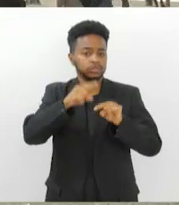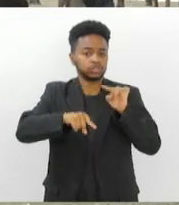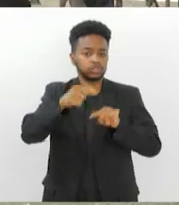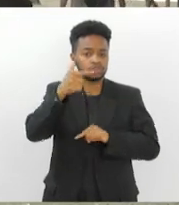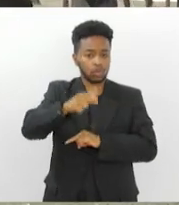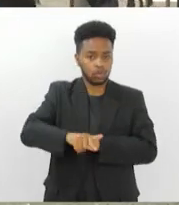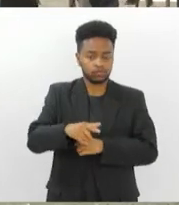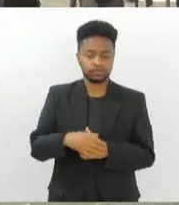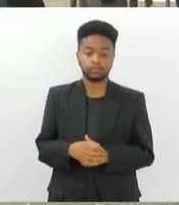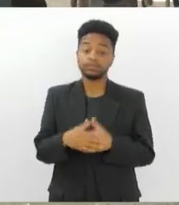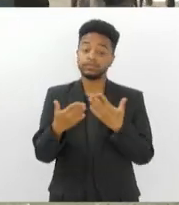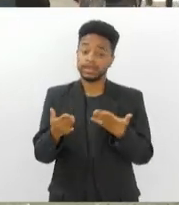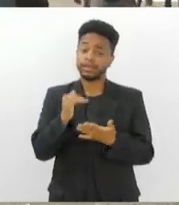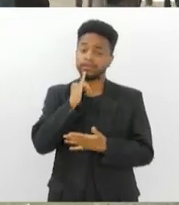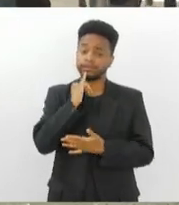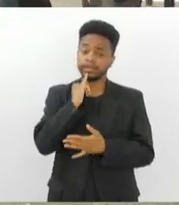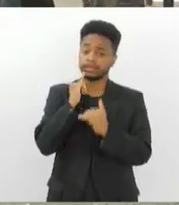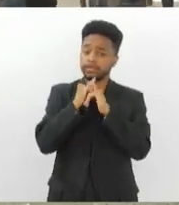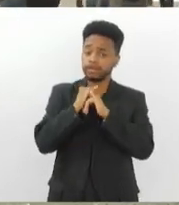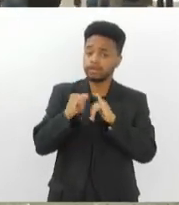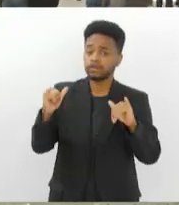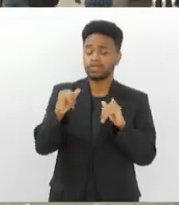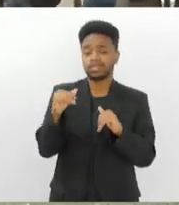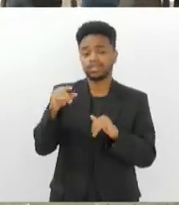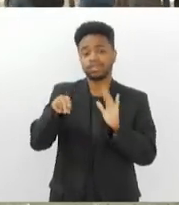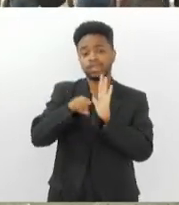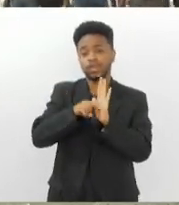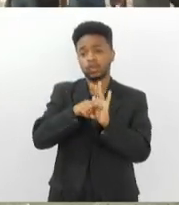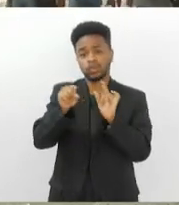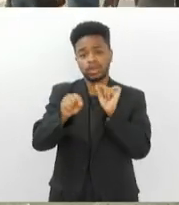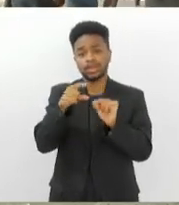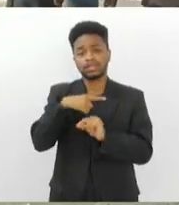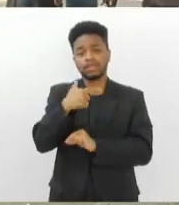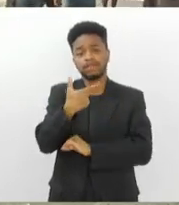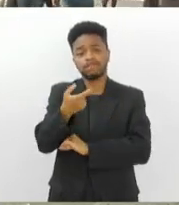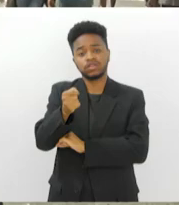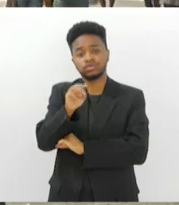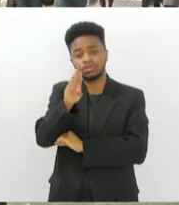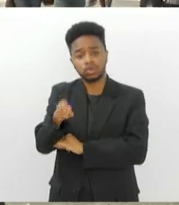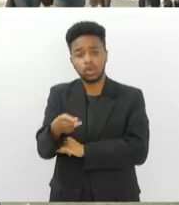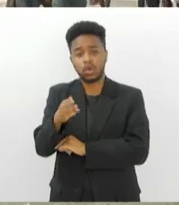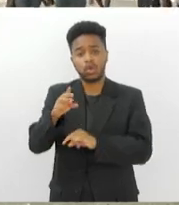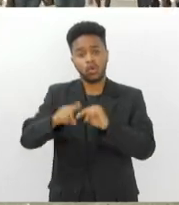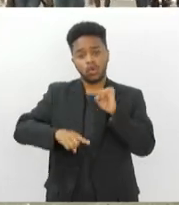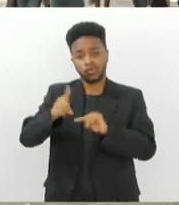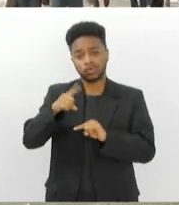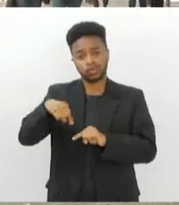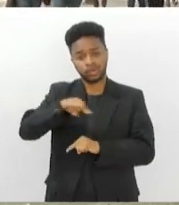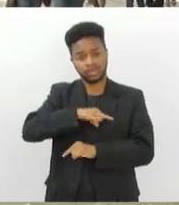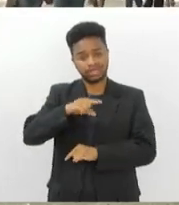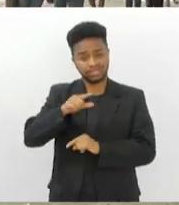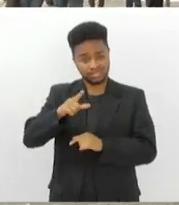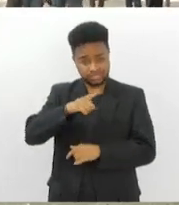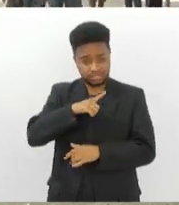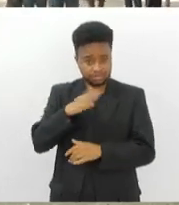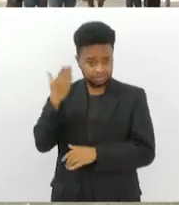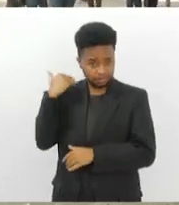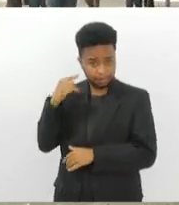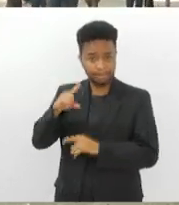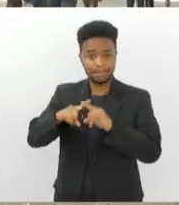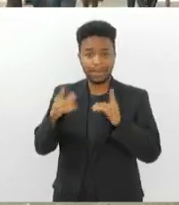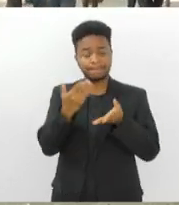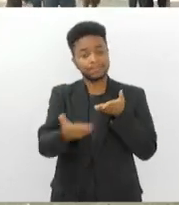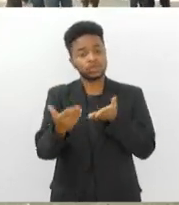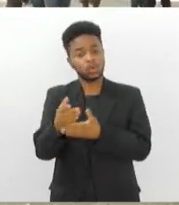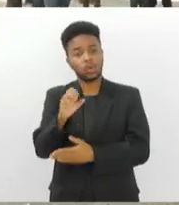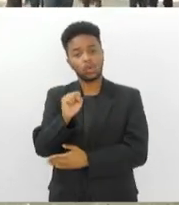notícia negativa é que dos mais de 20 milhões de objetos que nós tínhamos, 85% nós